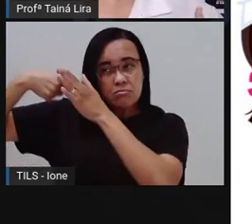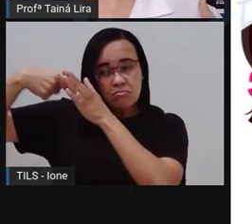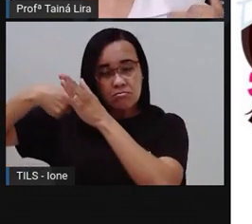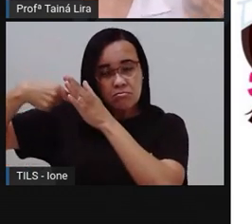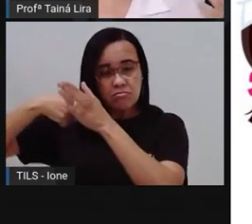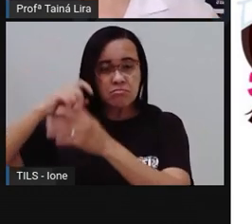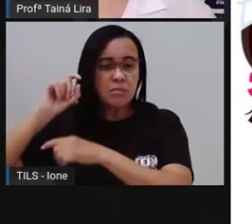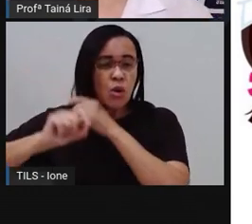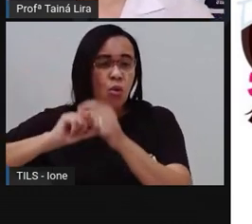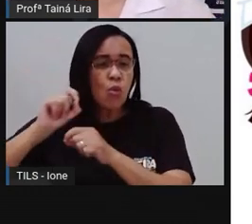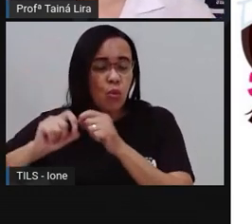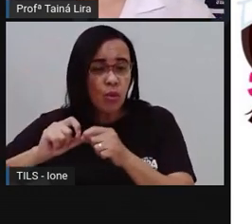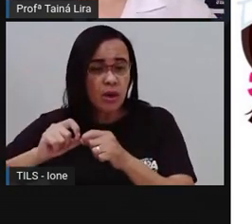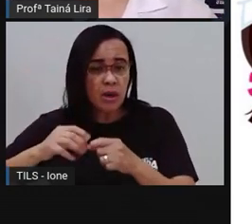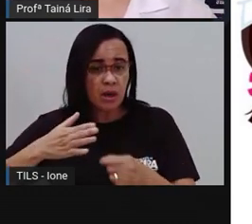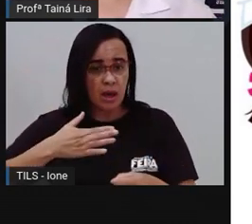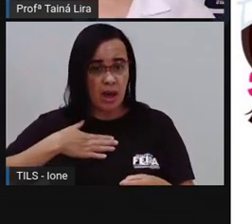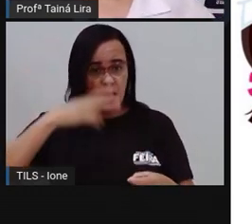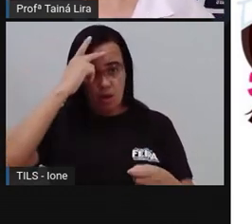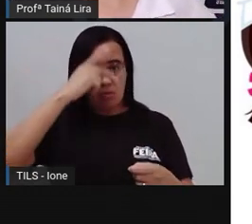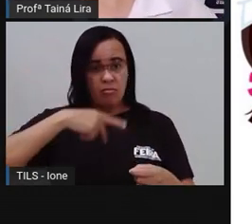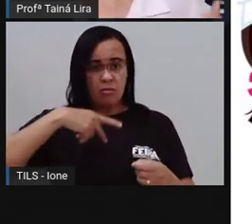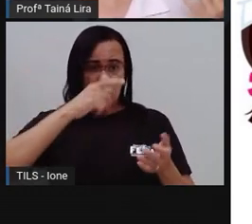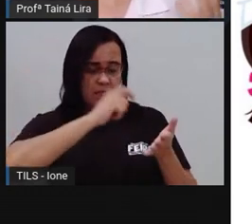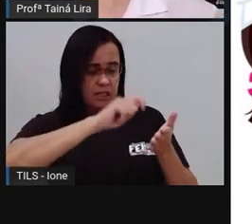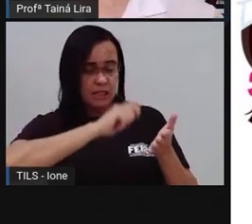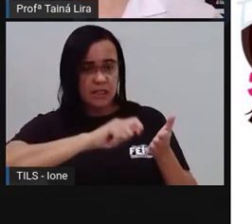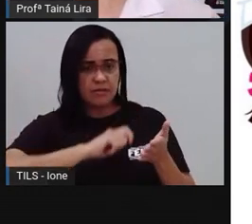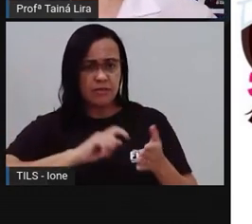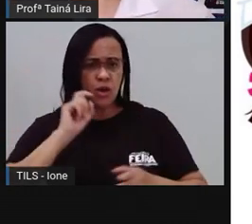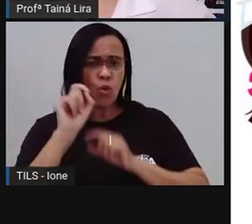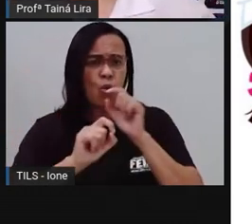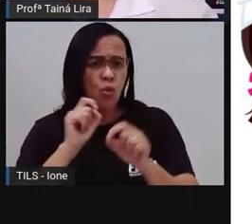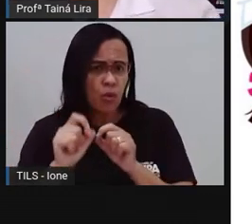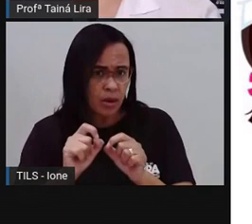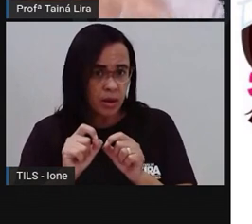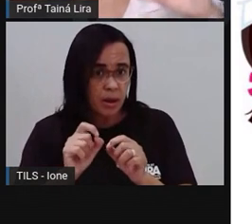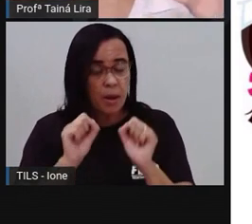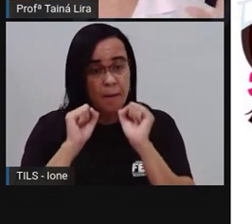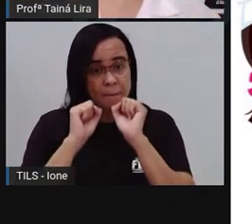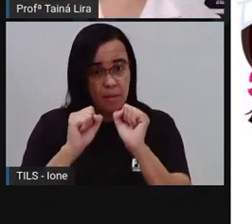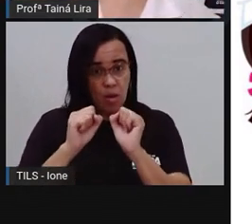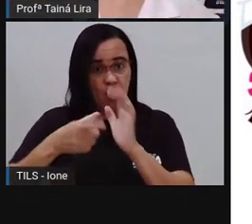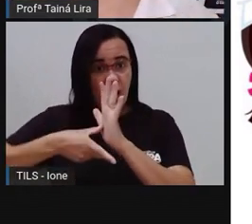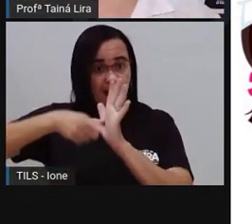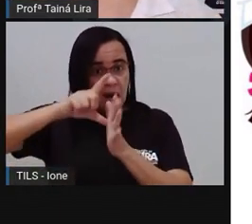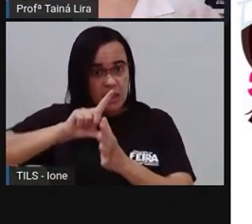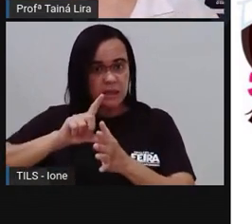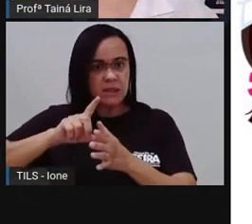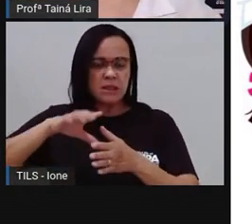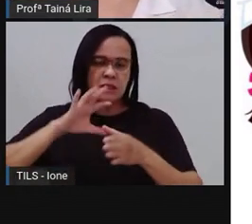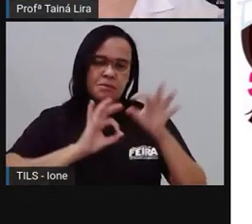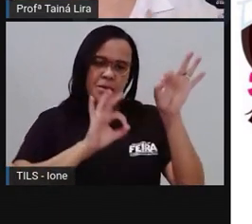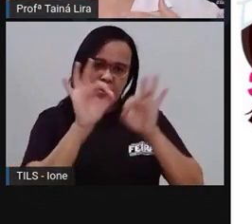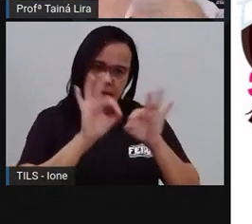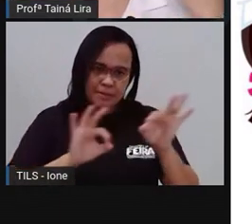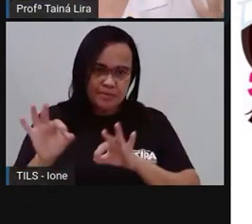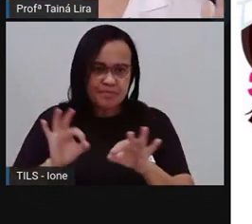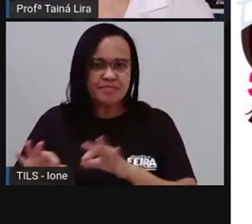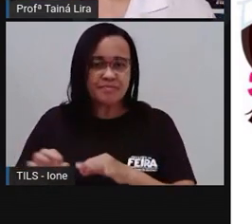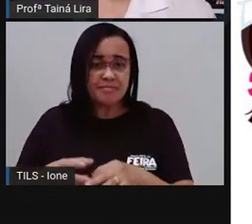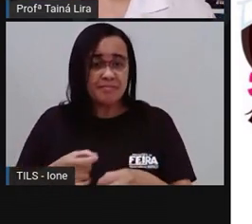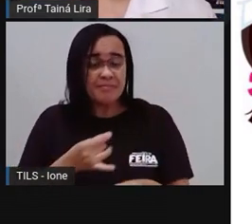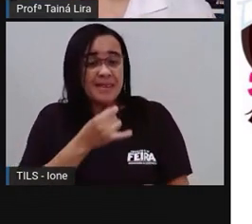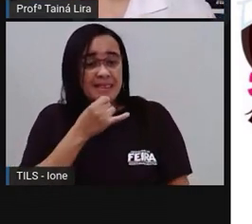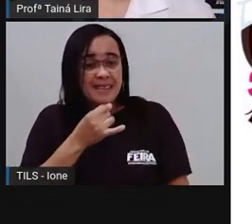O que é que eu vou escrever? Então, você pode até ir anotando. No caso aqui da receita, vamos tomar aqui como exemplo a receita, que é o texto